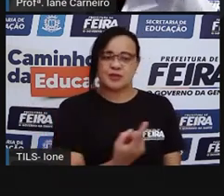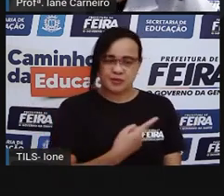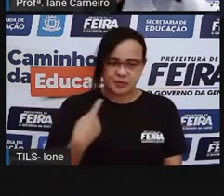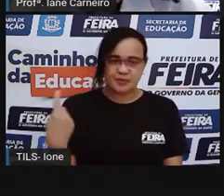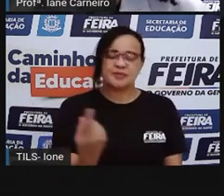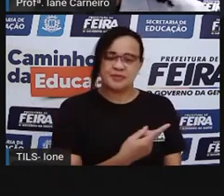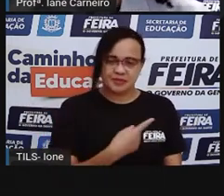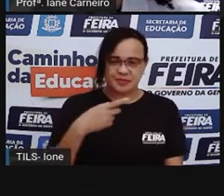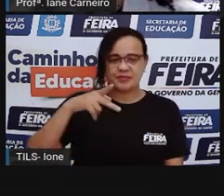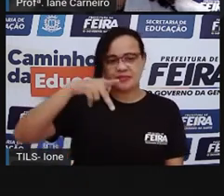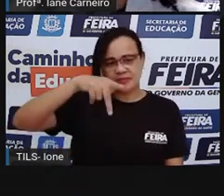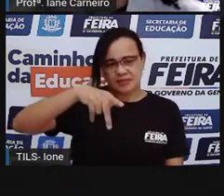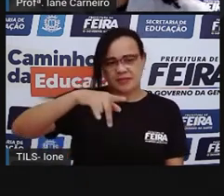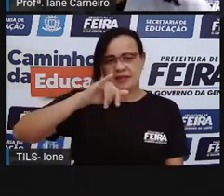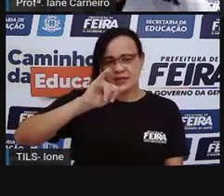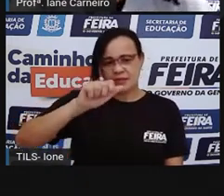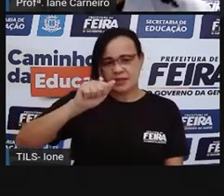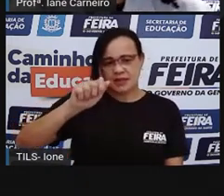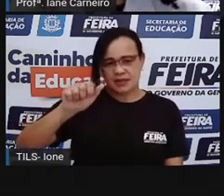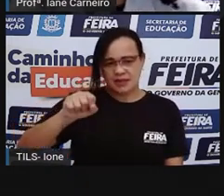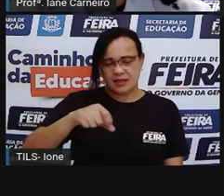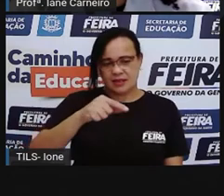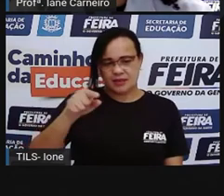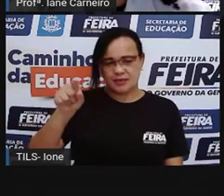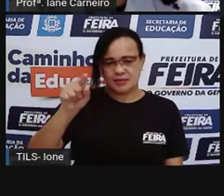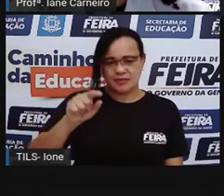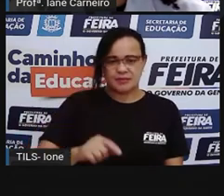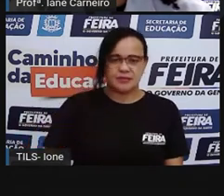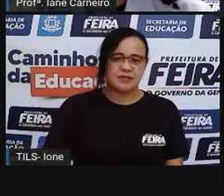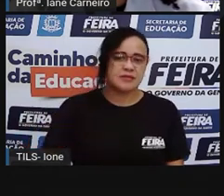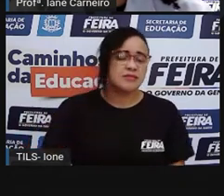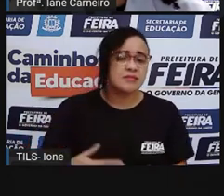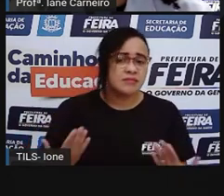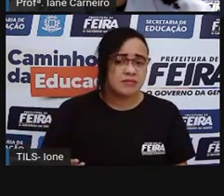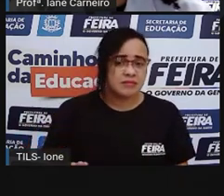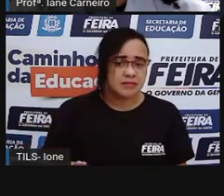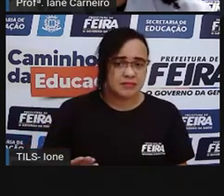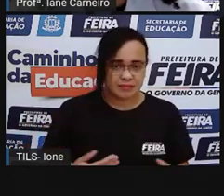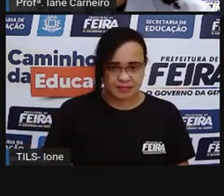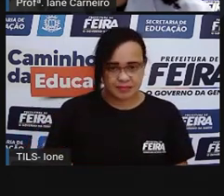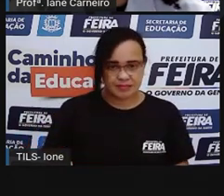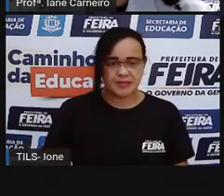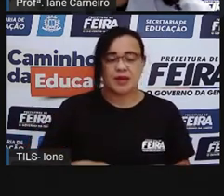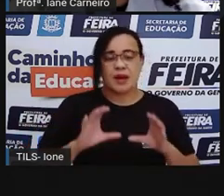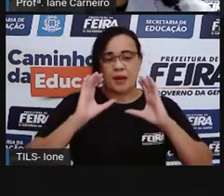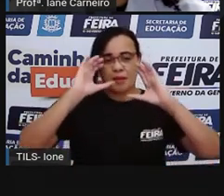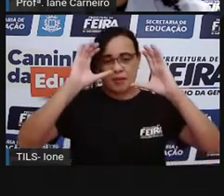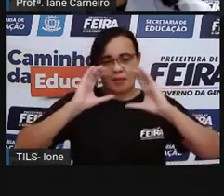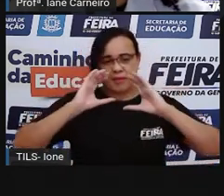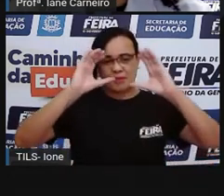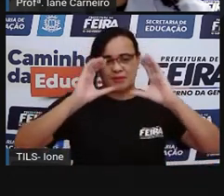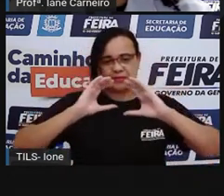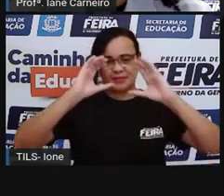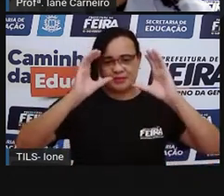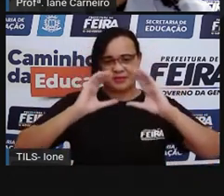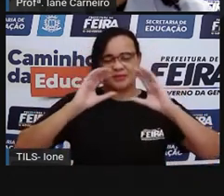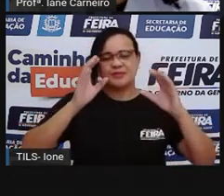lá no chão. Isso. E esse aqui, como é nome dele? É a bola, ó.